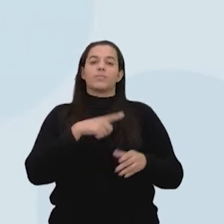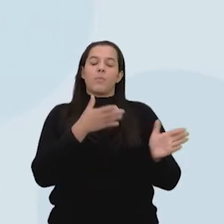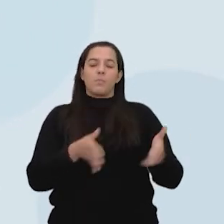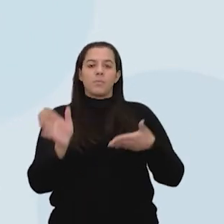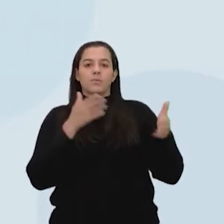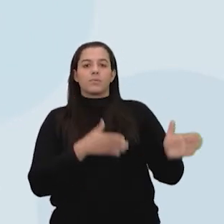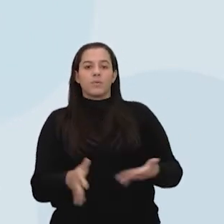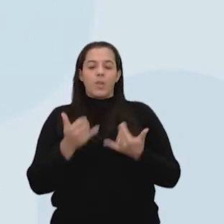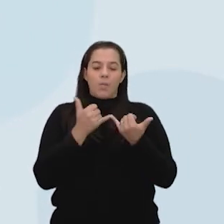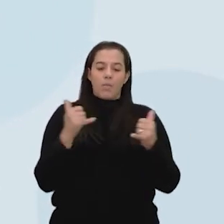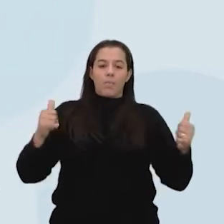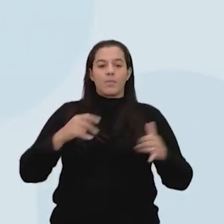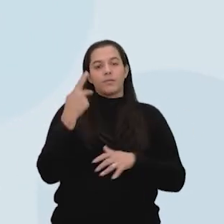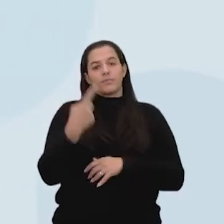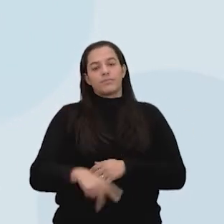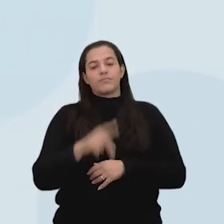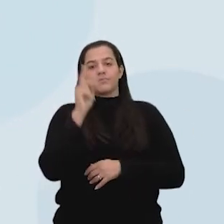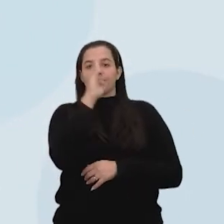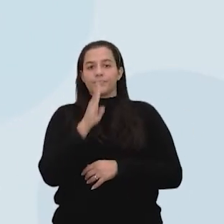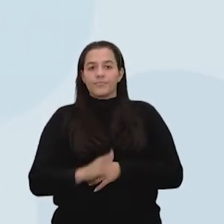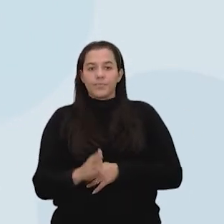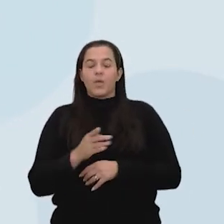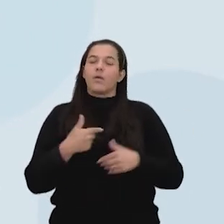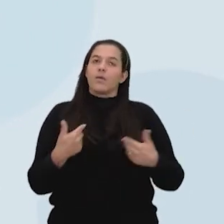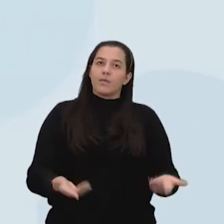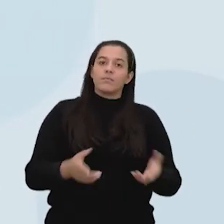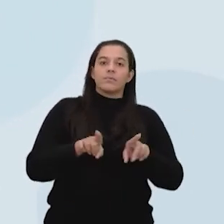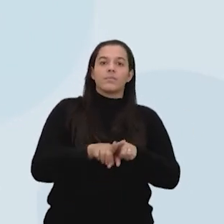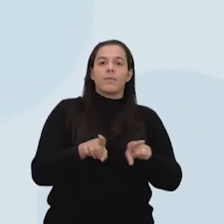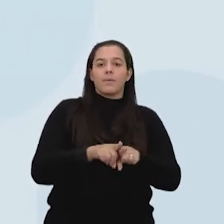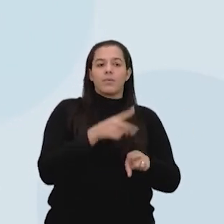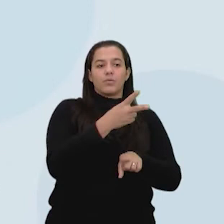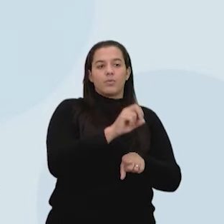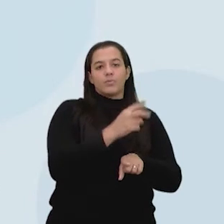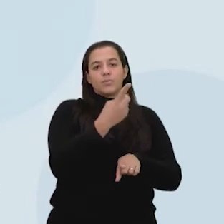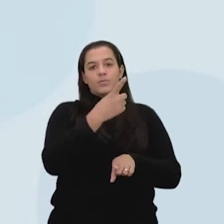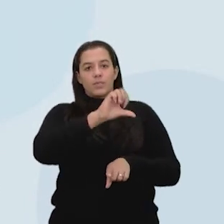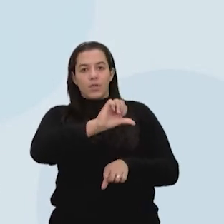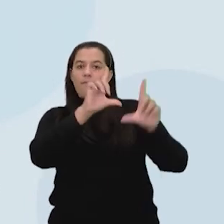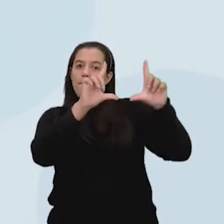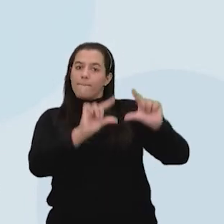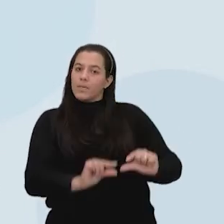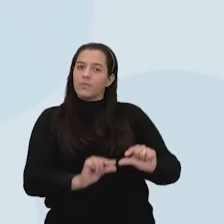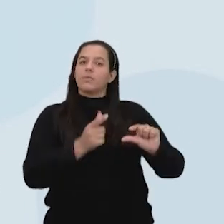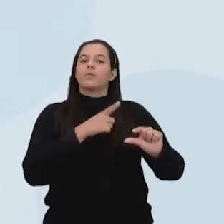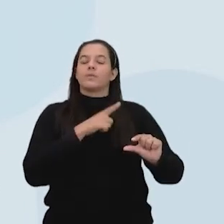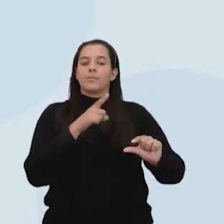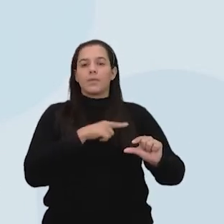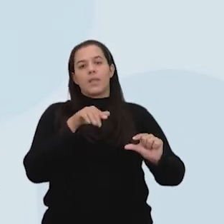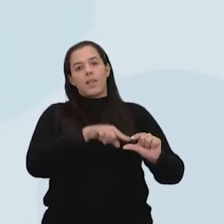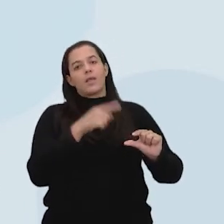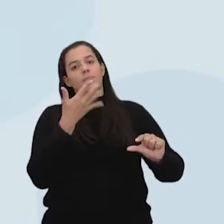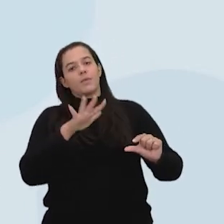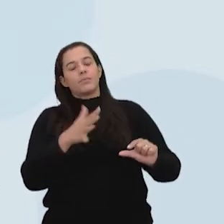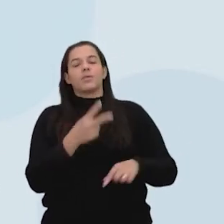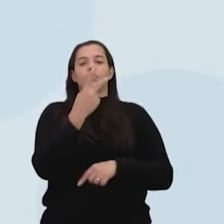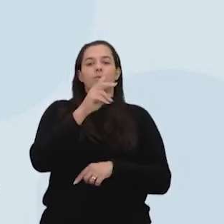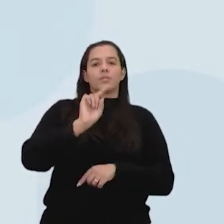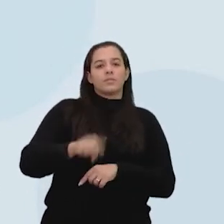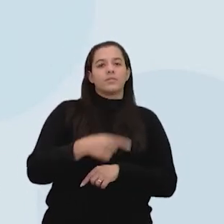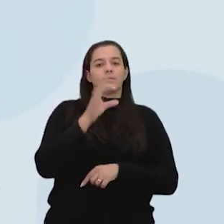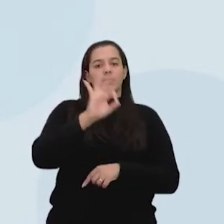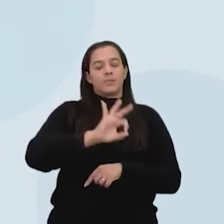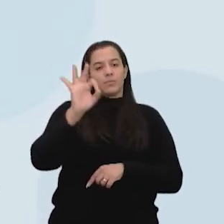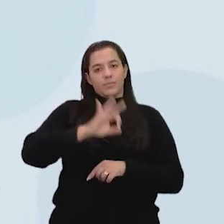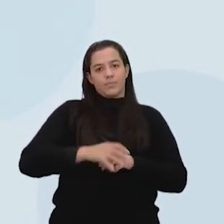de energia elétrica no Brasil, um pouco menos que em 2019, quando o percentual era de 2,5%.